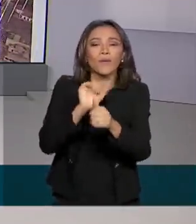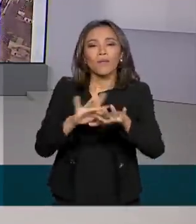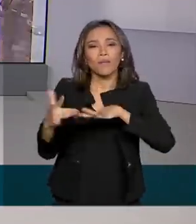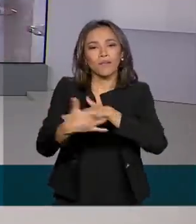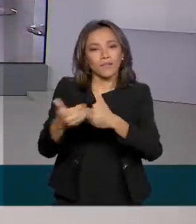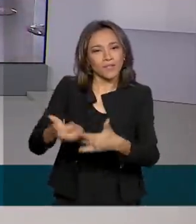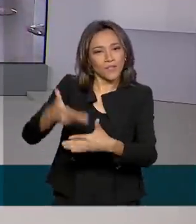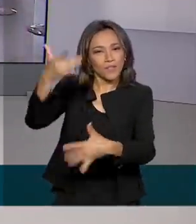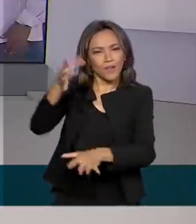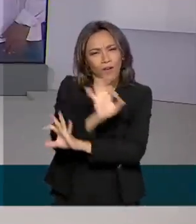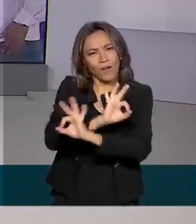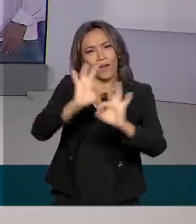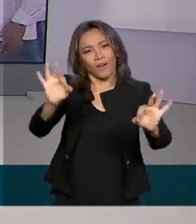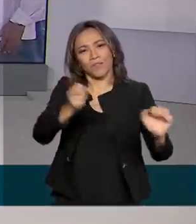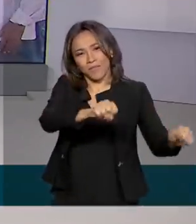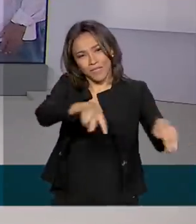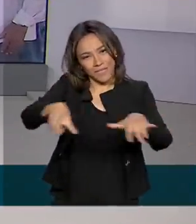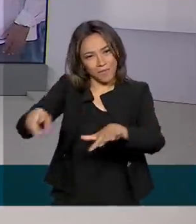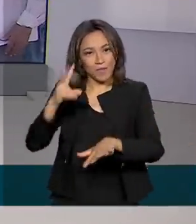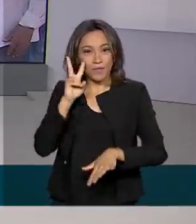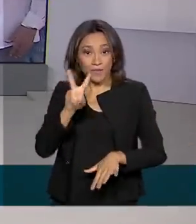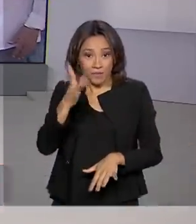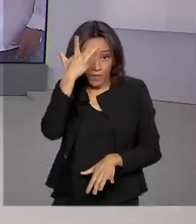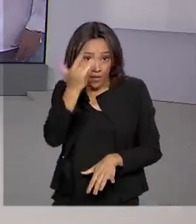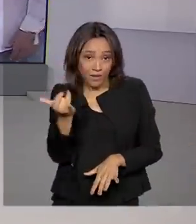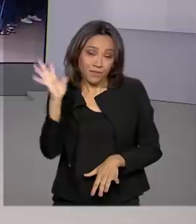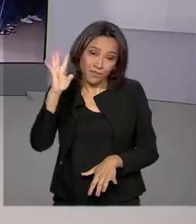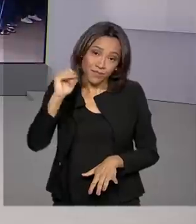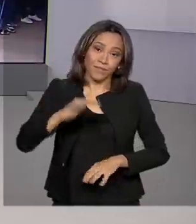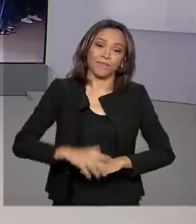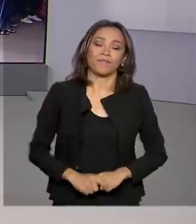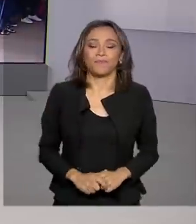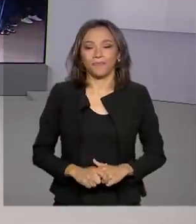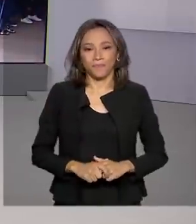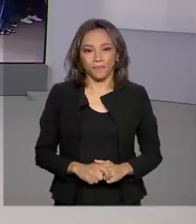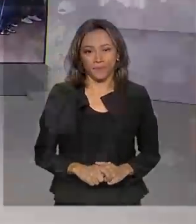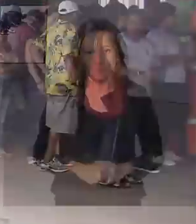redes sociais. Ótima semana para você. Nos vemos amanhã. Até lá. Tchau, tchau.